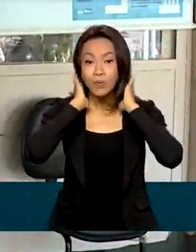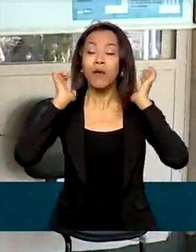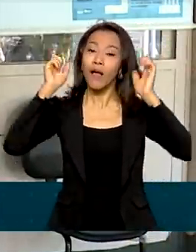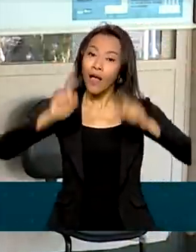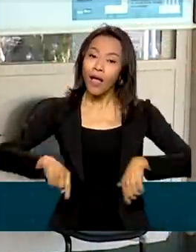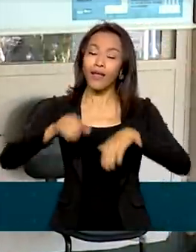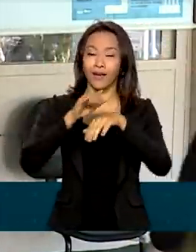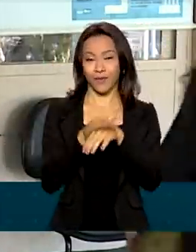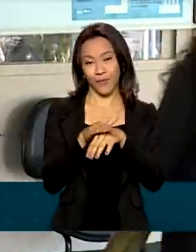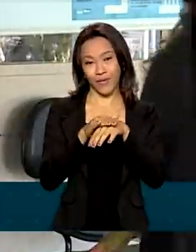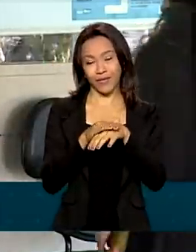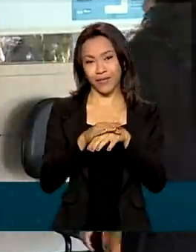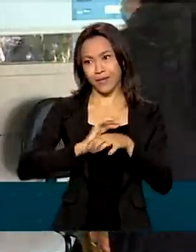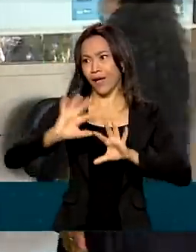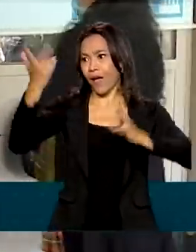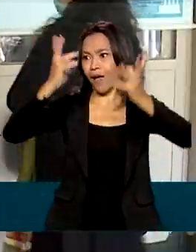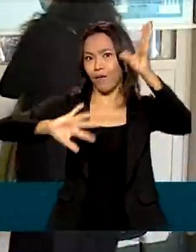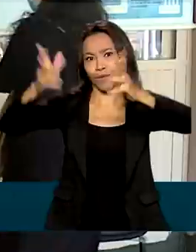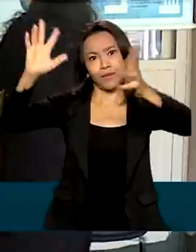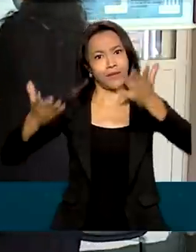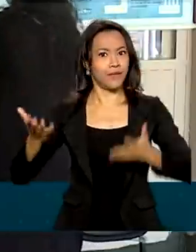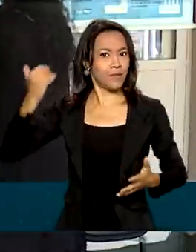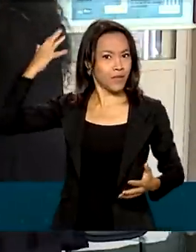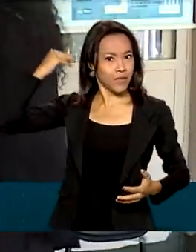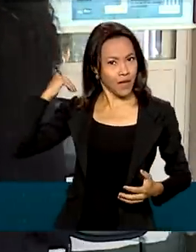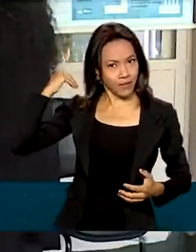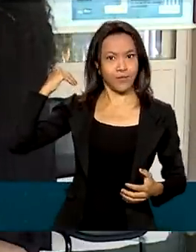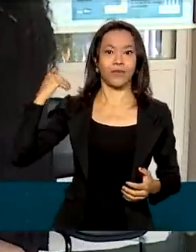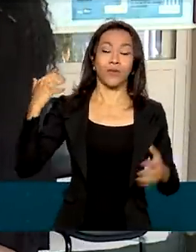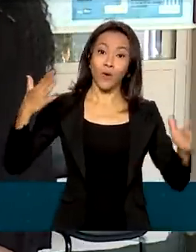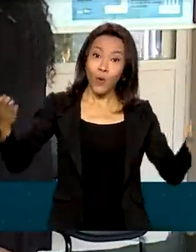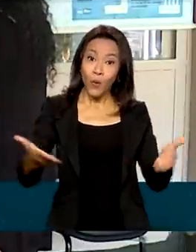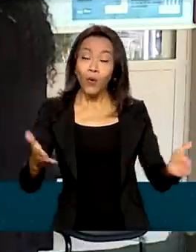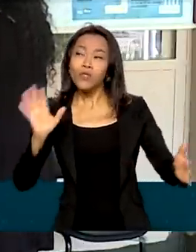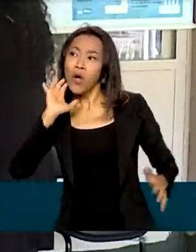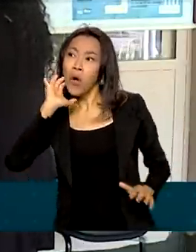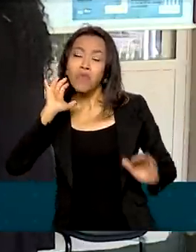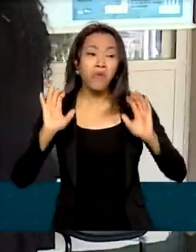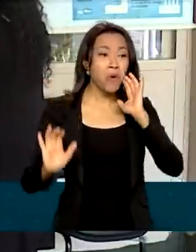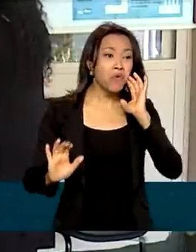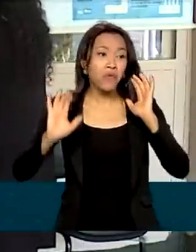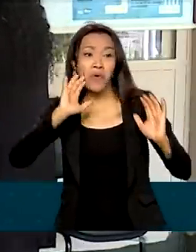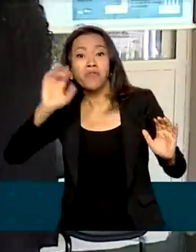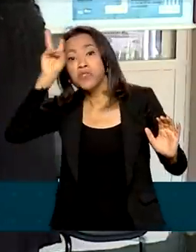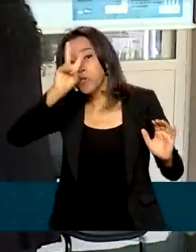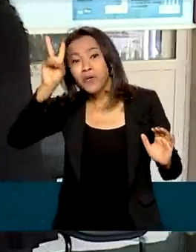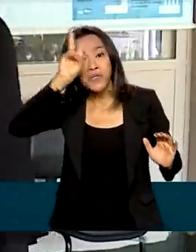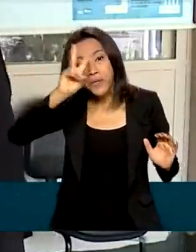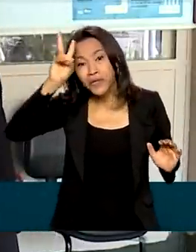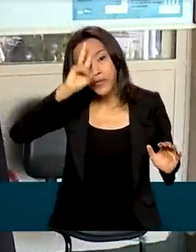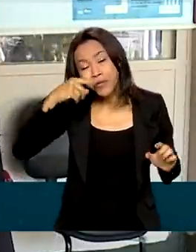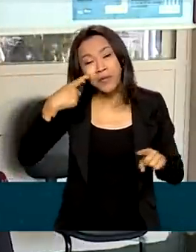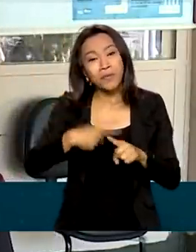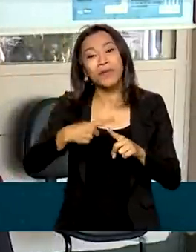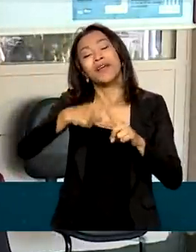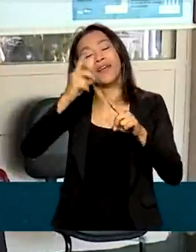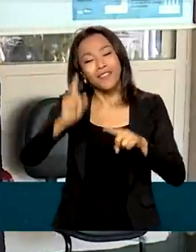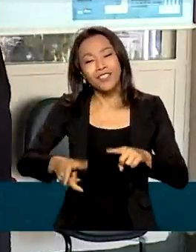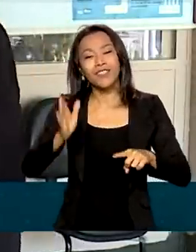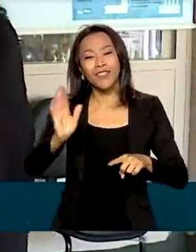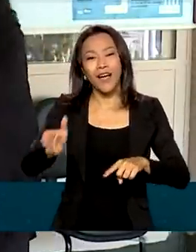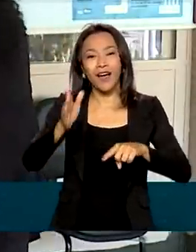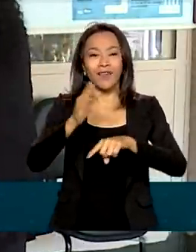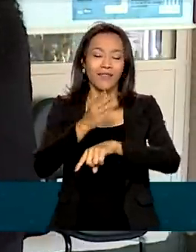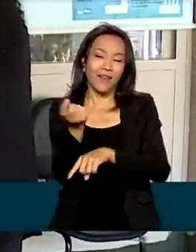comuns no passado e que as novas gerações só ouvem falar em histórias por causa da vacinação